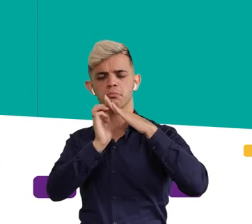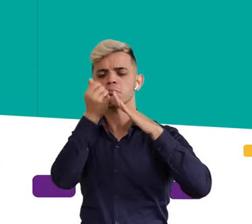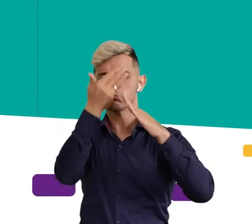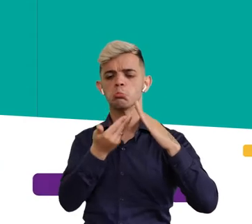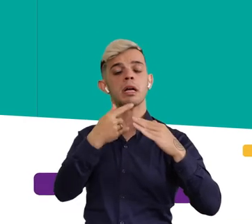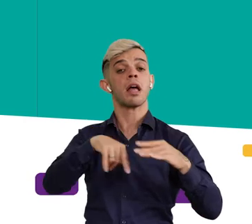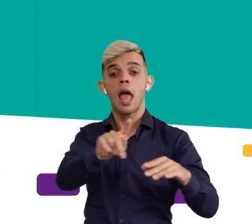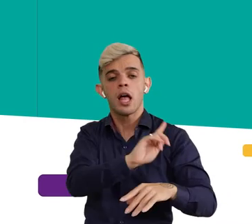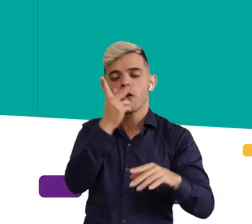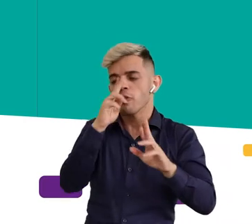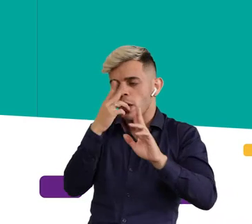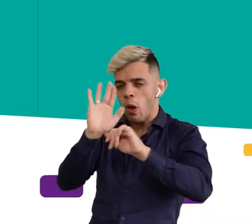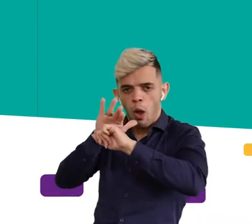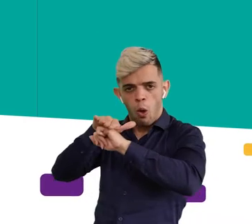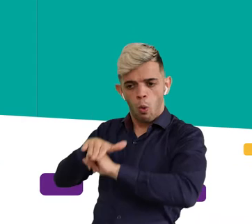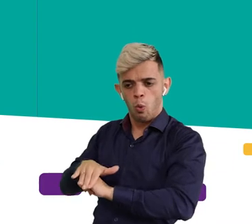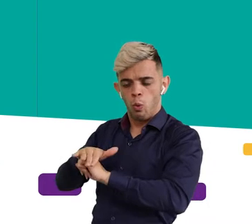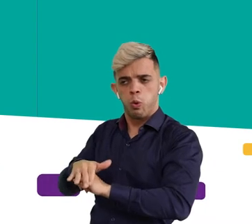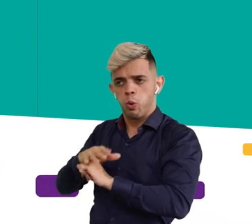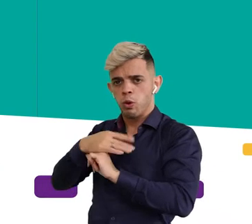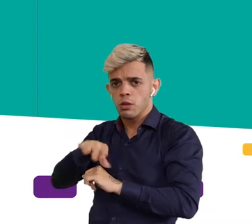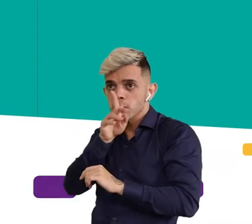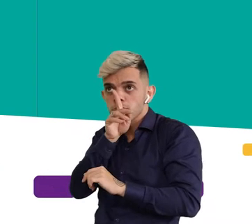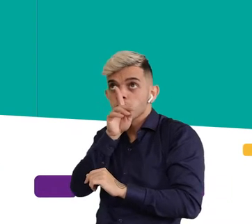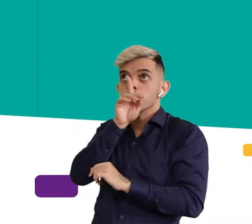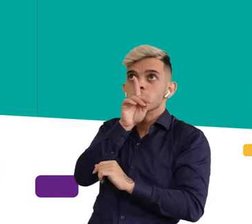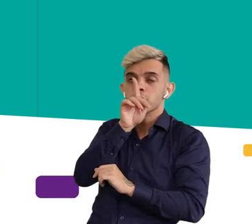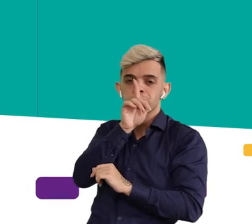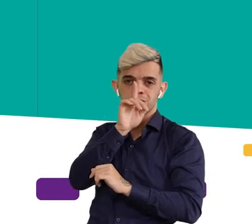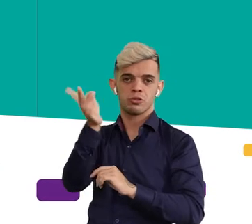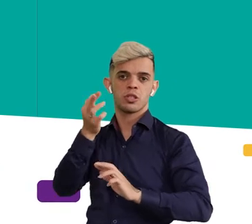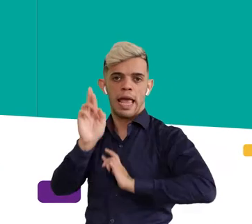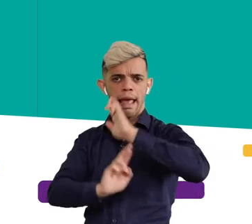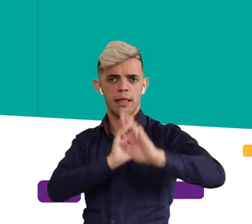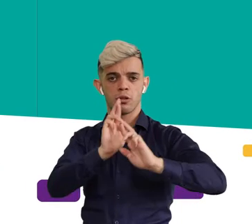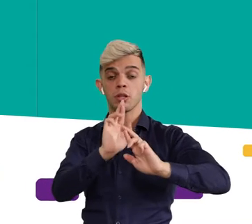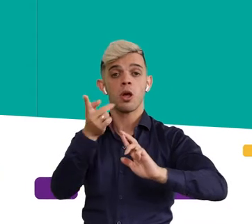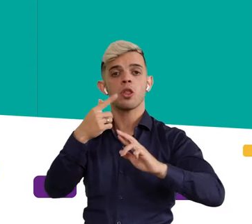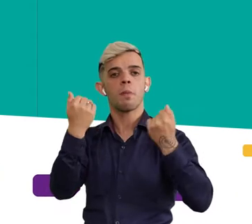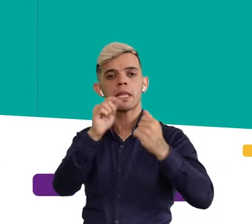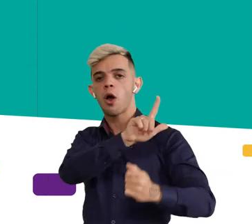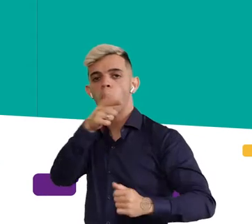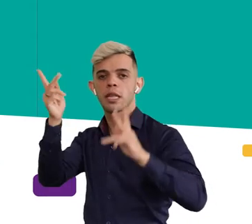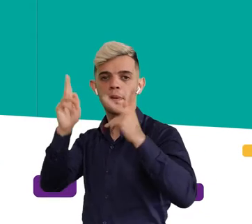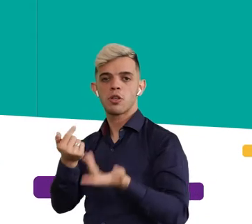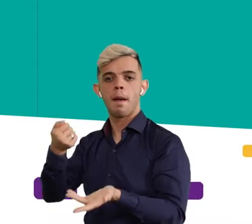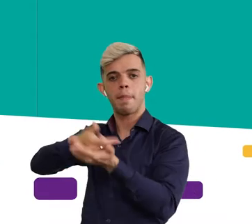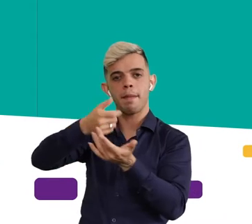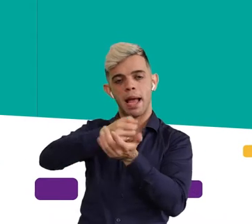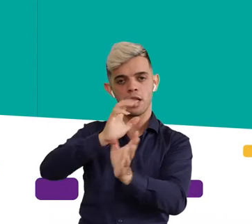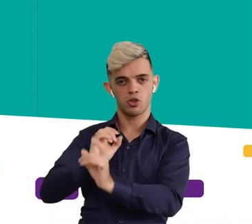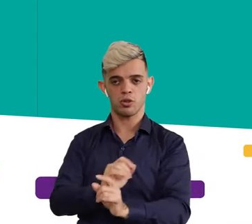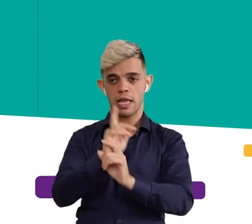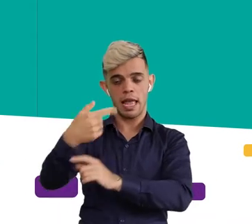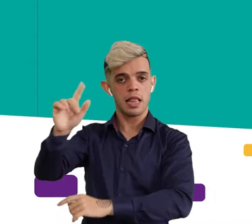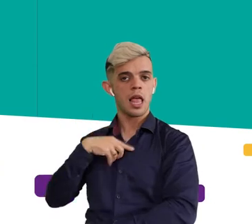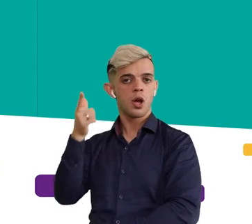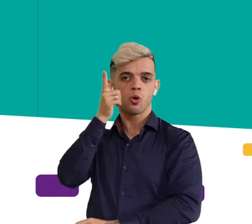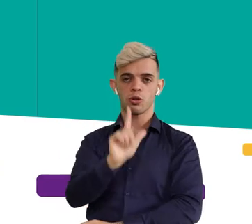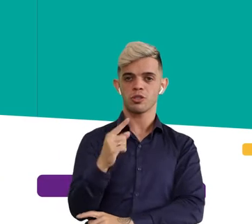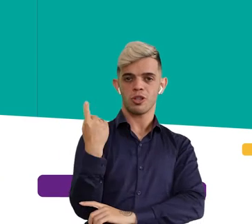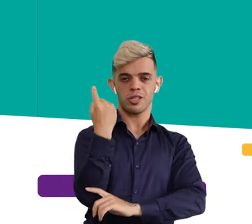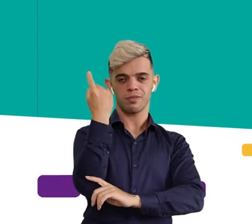que empreende, ela não se submete mais a qualquer tipo de relação, porque ela não vai ser sustentada por